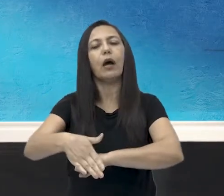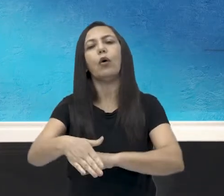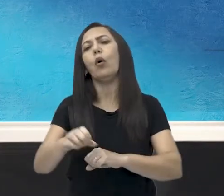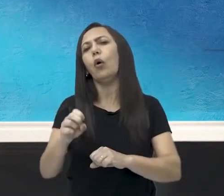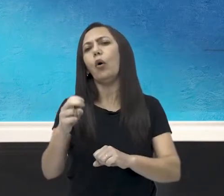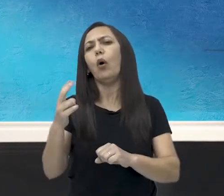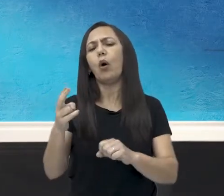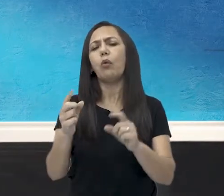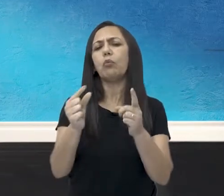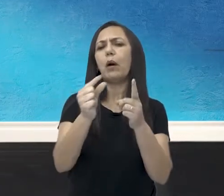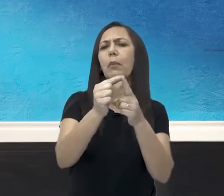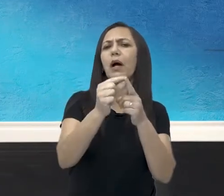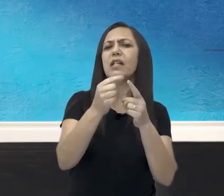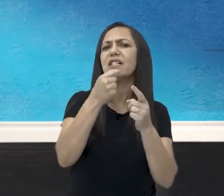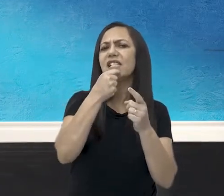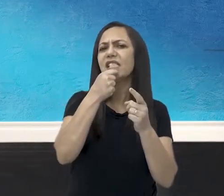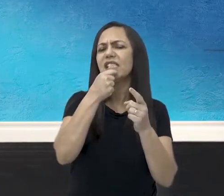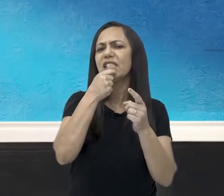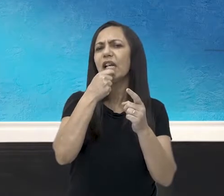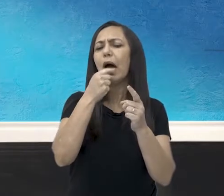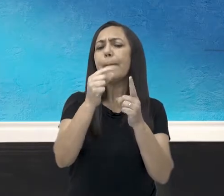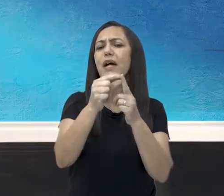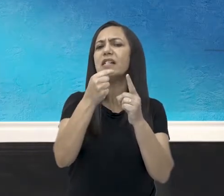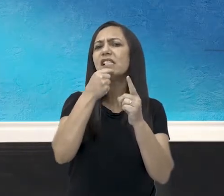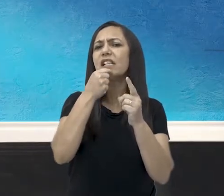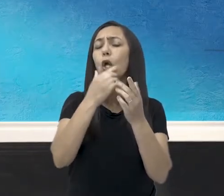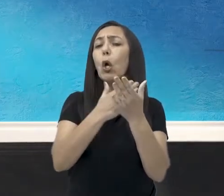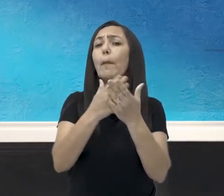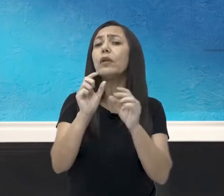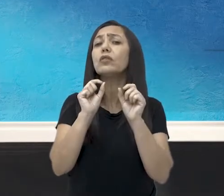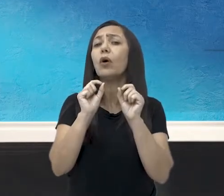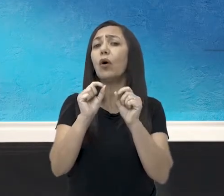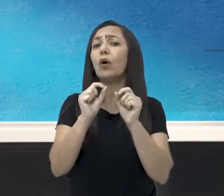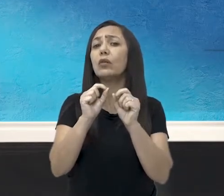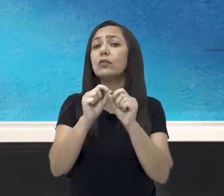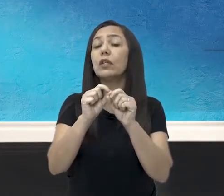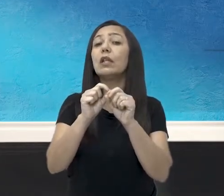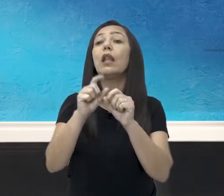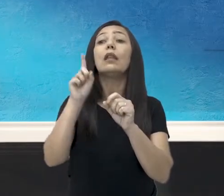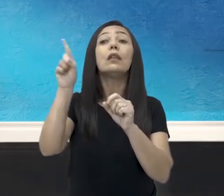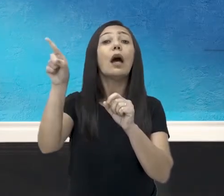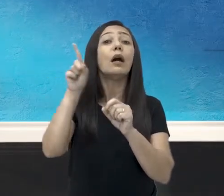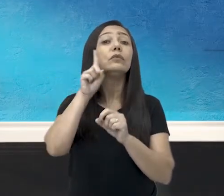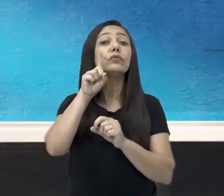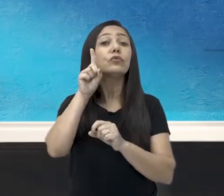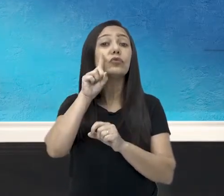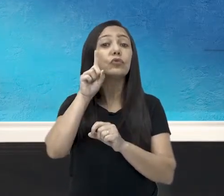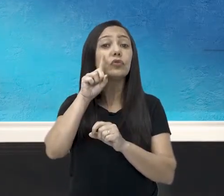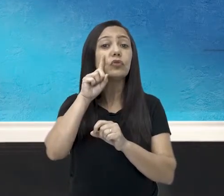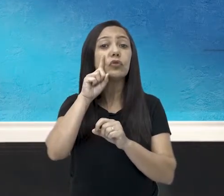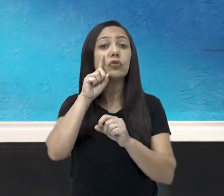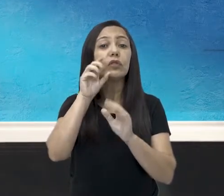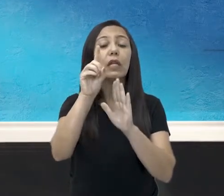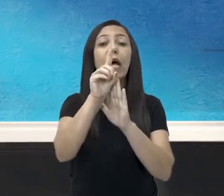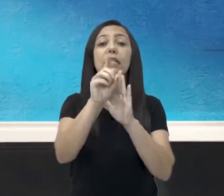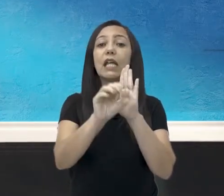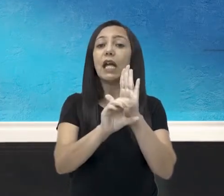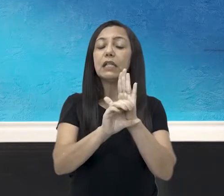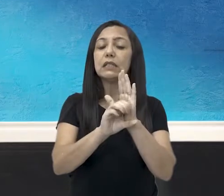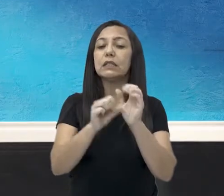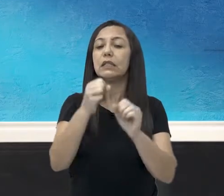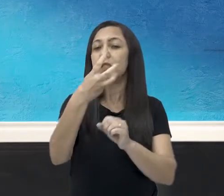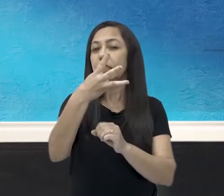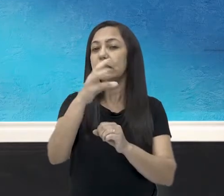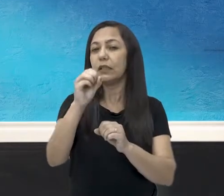dance. O termo street dance surgiu lá nos Estados Unidos, na década de 30,